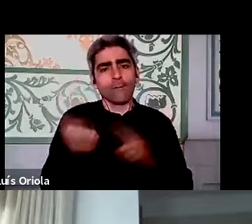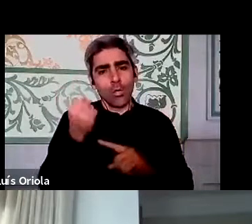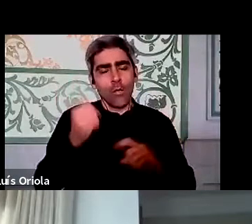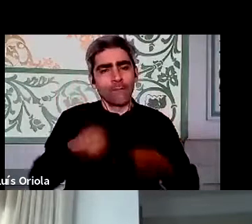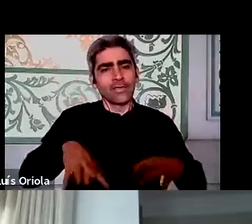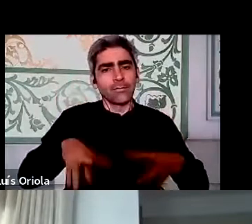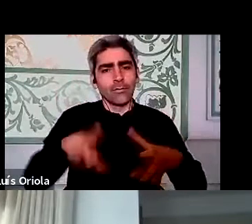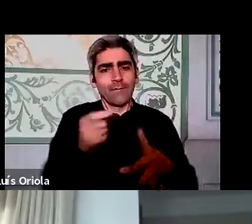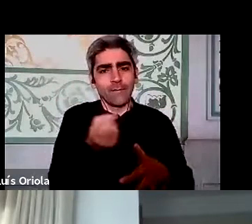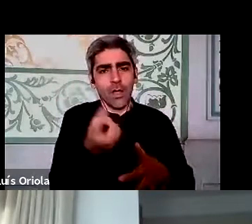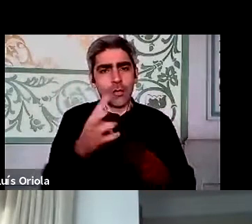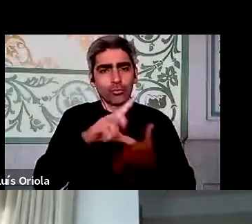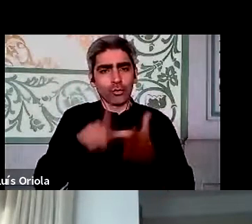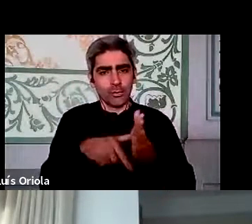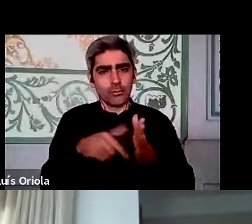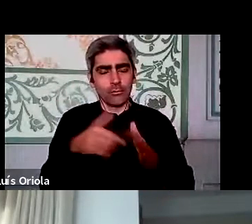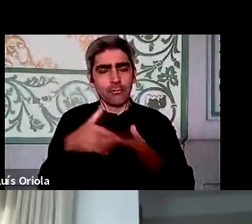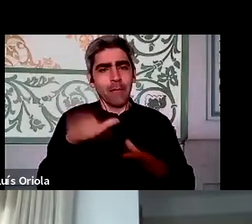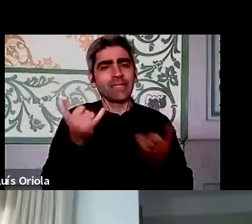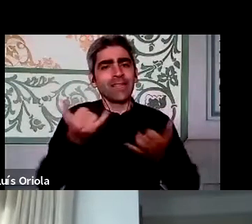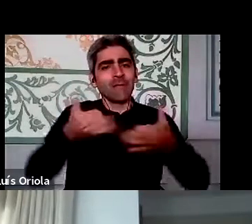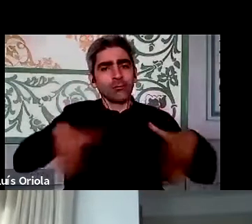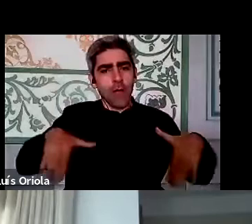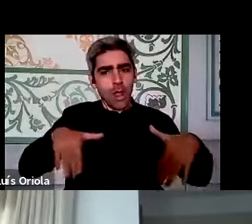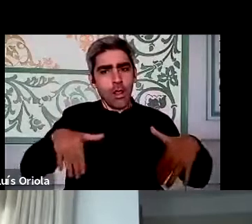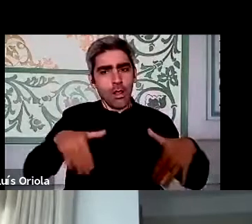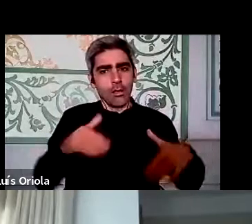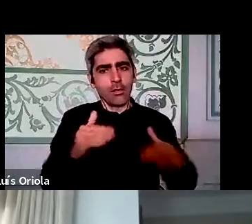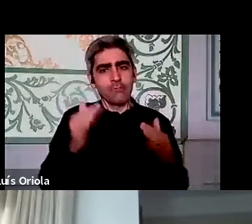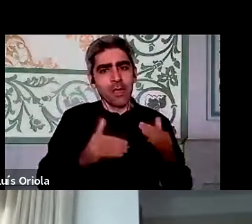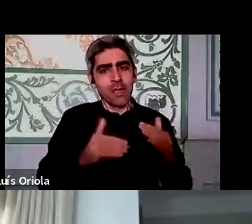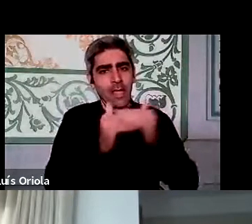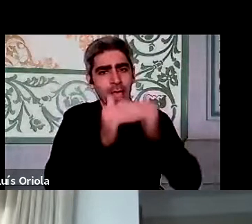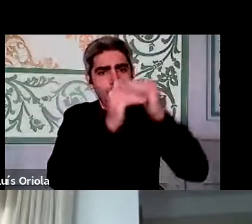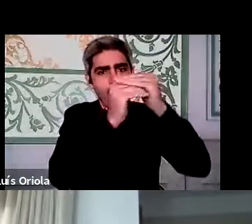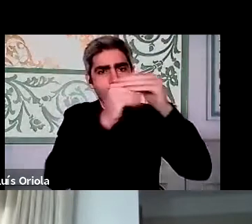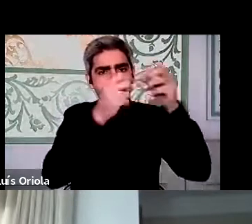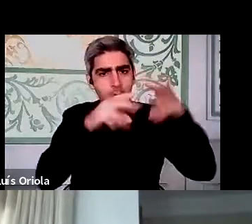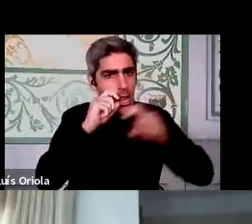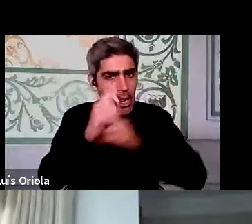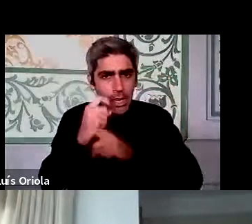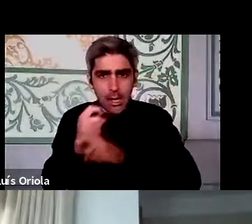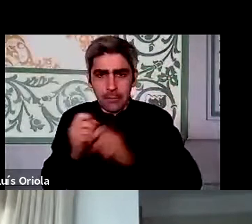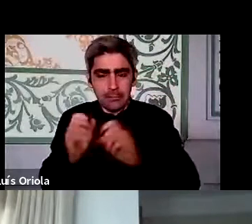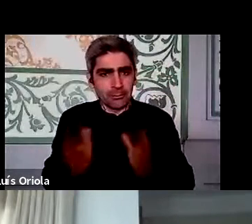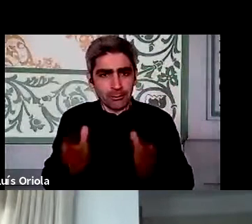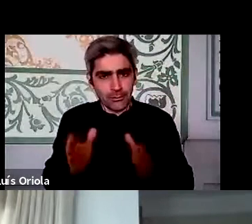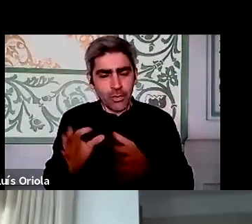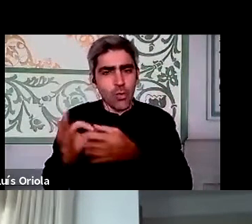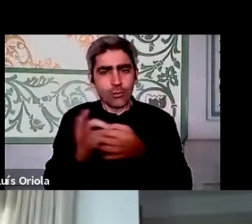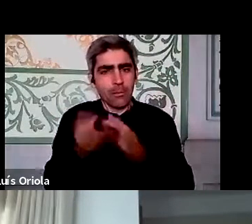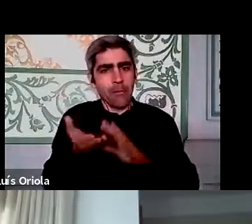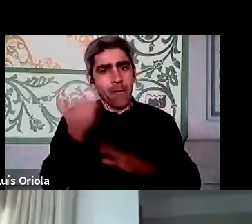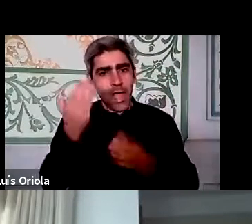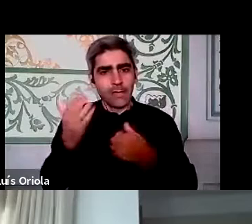de projetos de uma forma muito mais informal, muito menos hierárquica e muito mais colaborativa, ou seja,